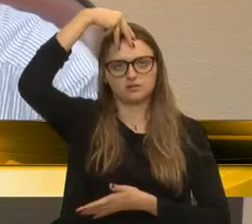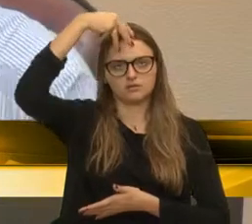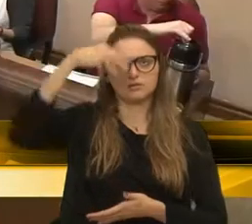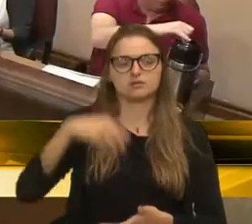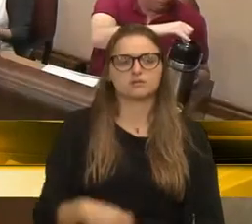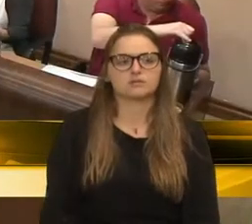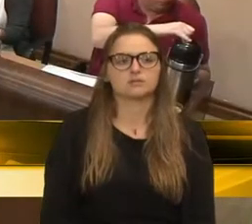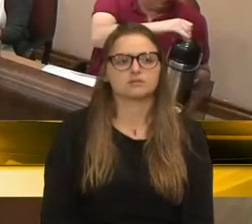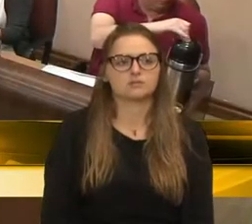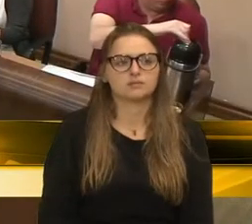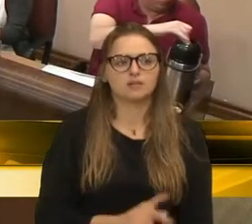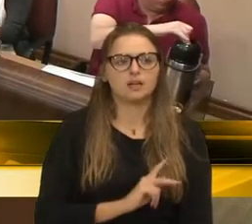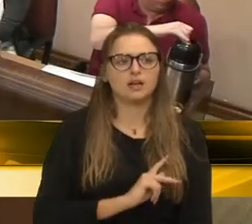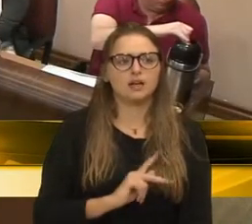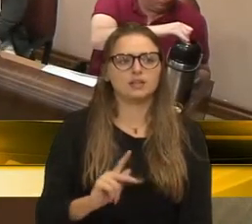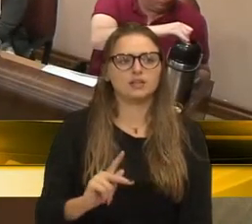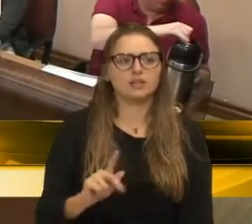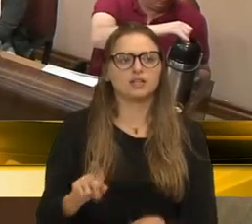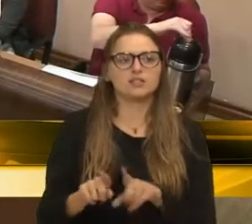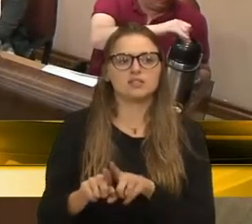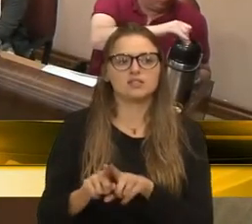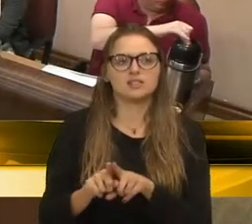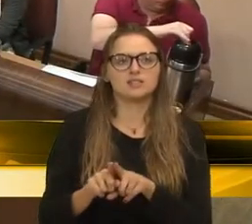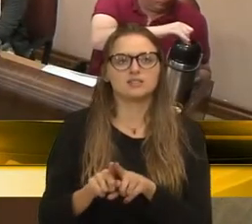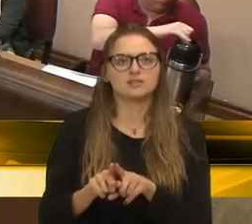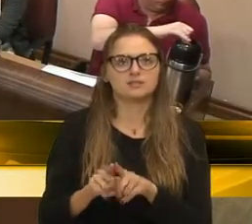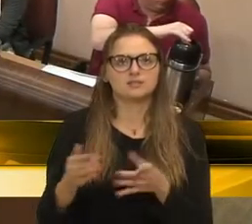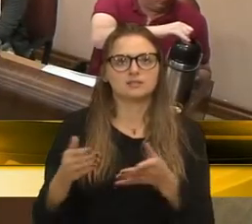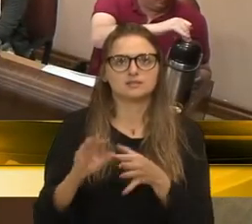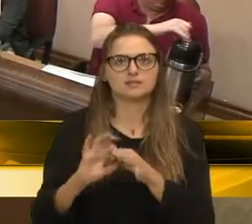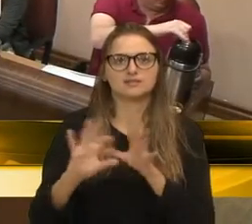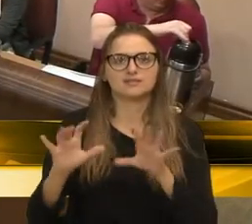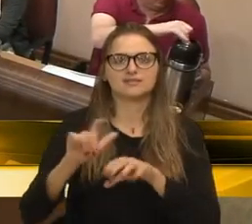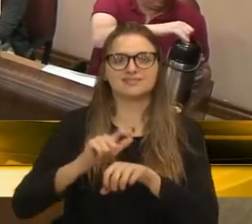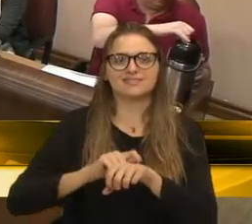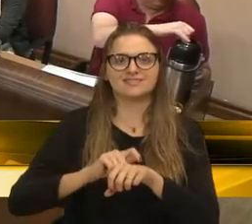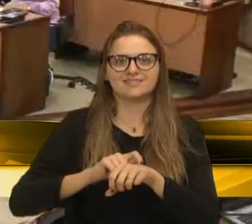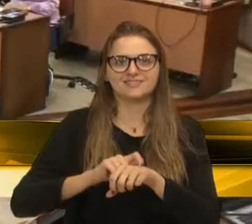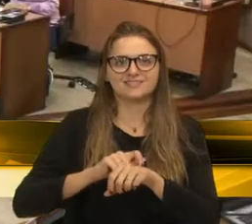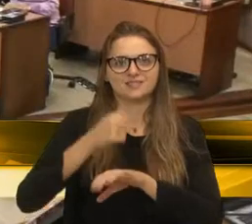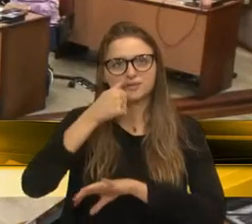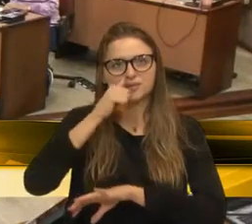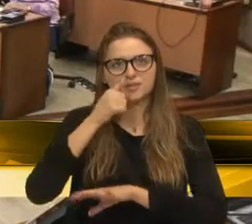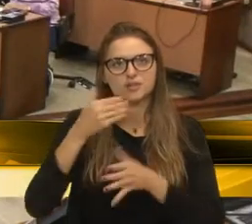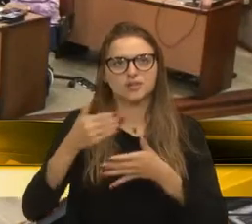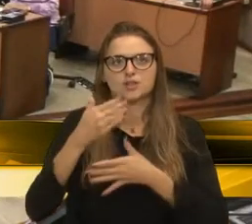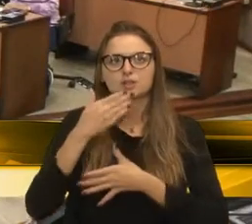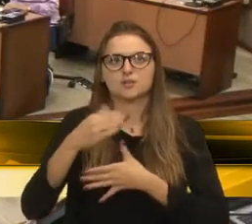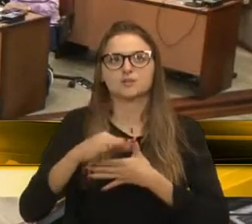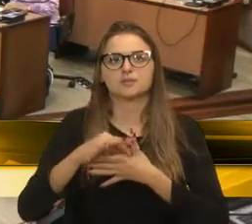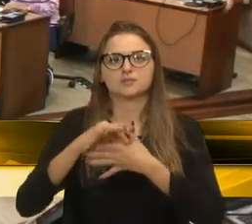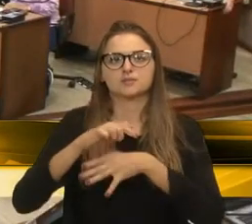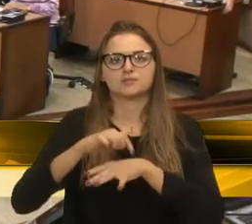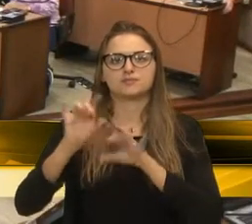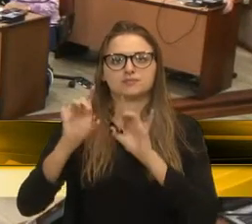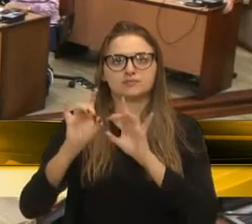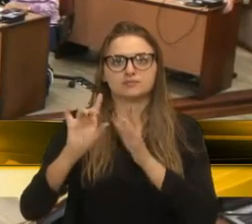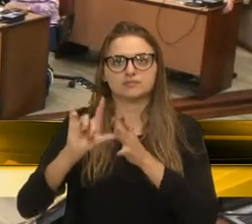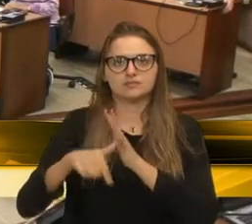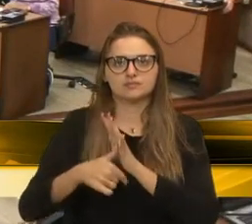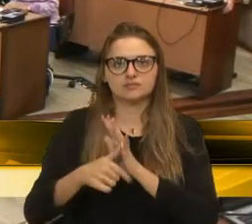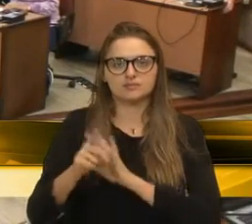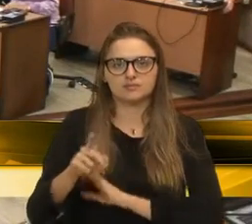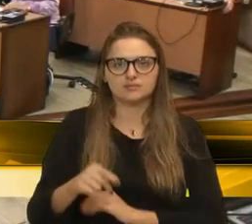Senhor presidente, conforme acordado de semana passada, cedo meu espaço a vereadora Paula e já peço a declaração de lei do PSD em seguida depois.